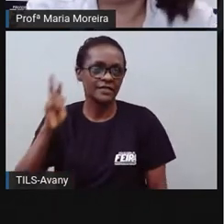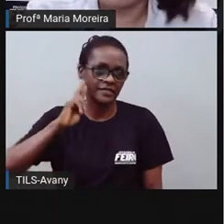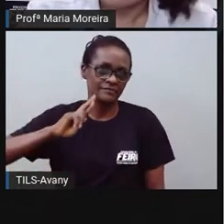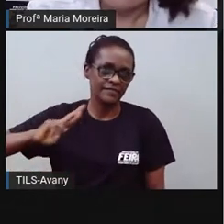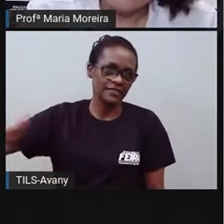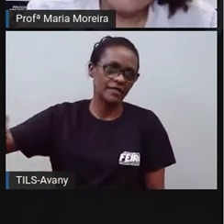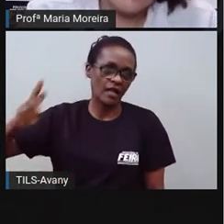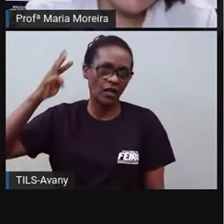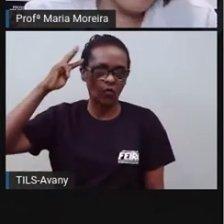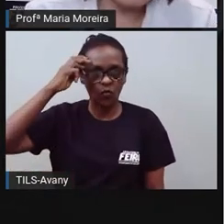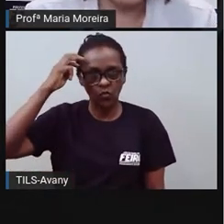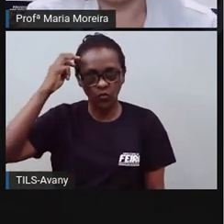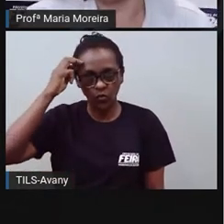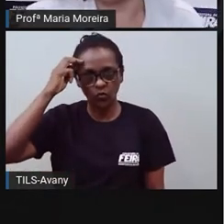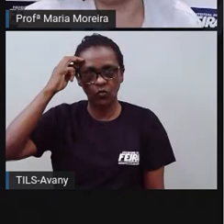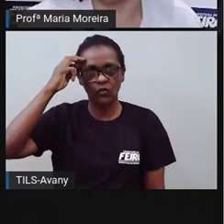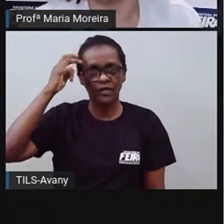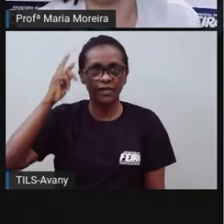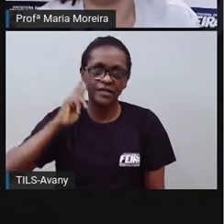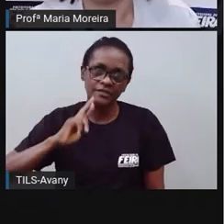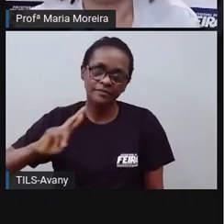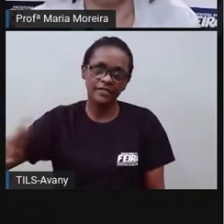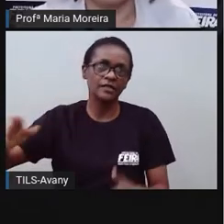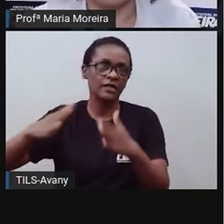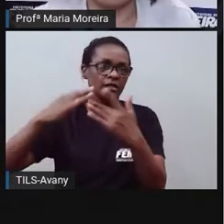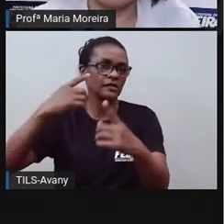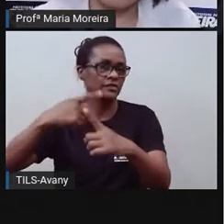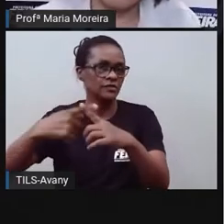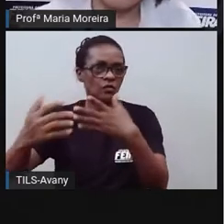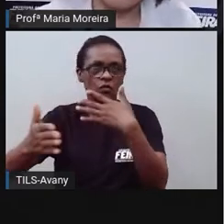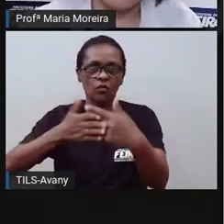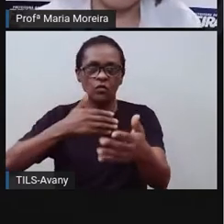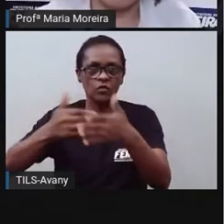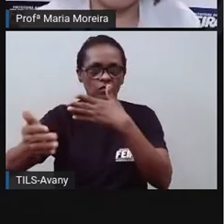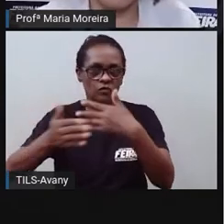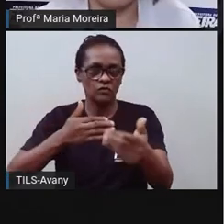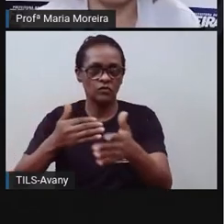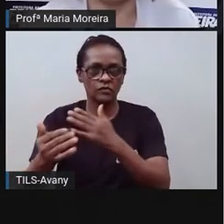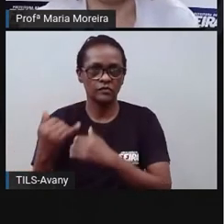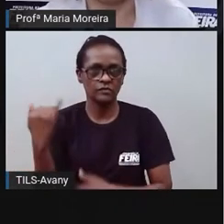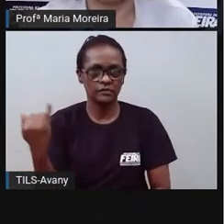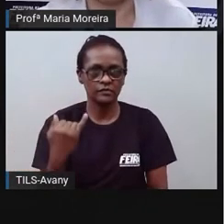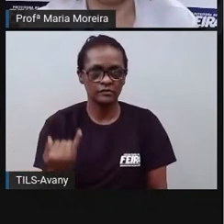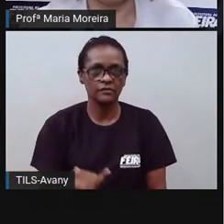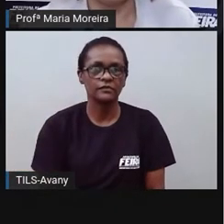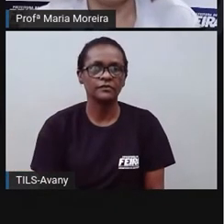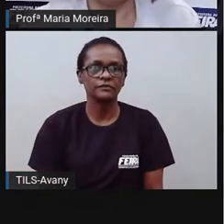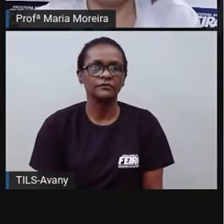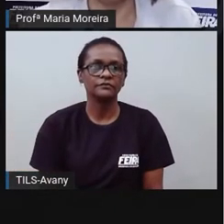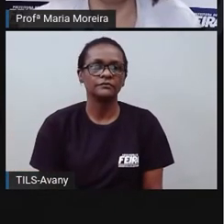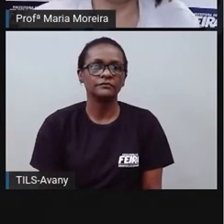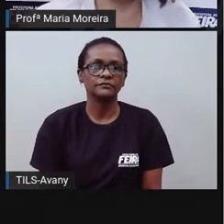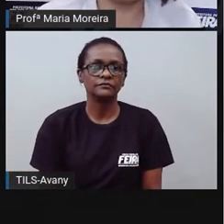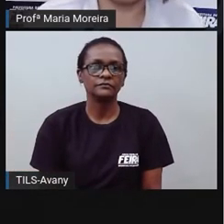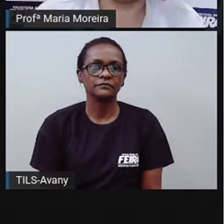de respeitar os princípios e a religião aí do outro. Então, vamos lá. Bom, no aspecto